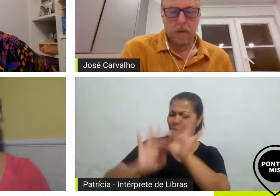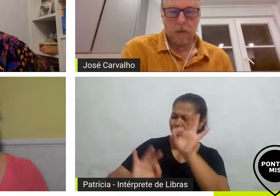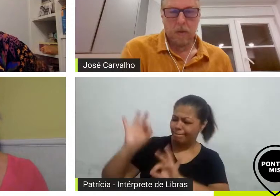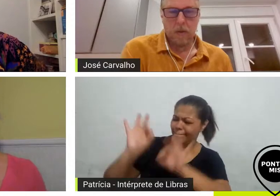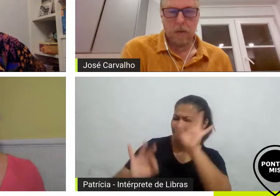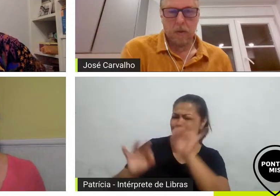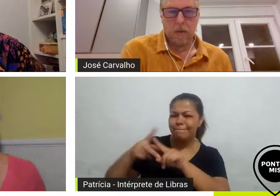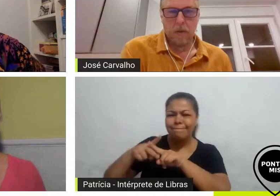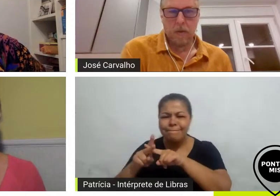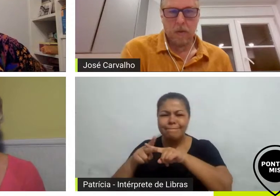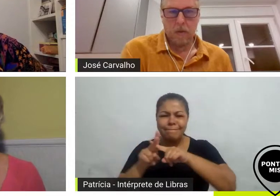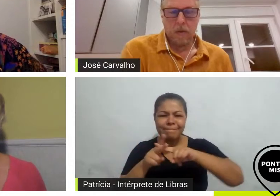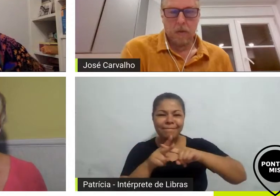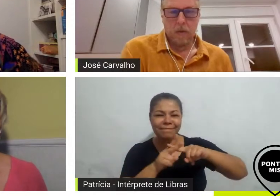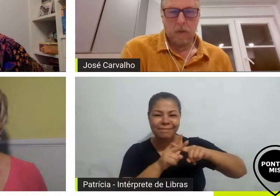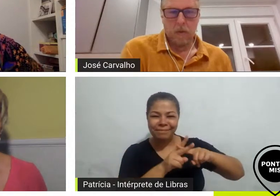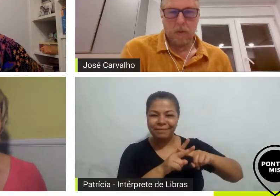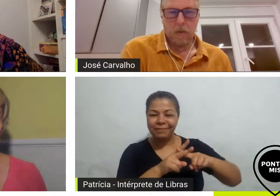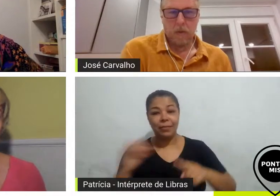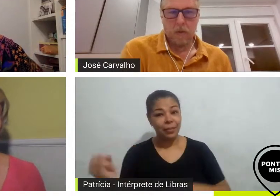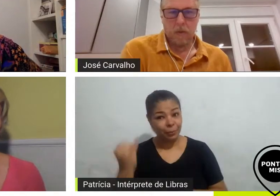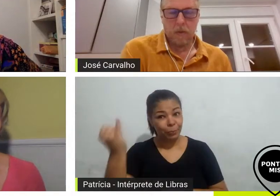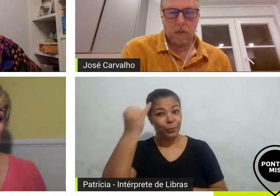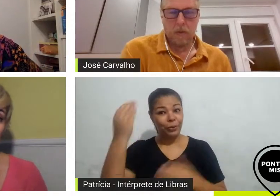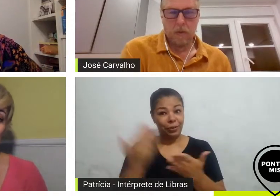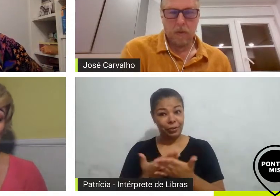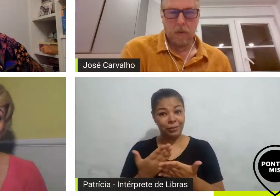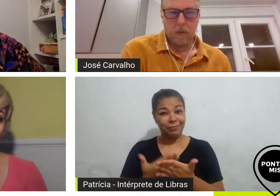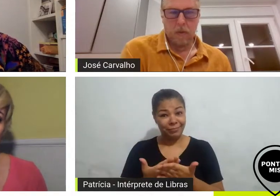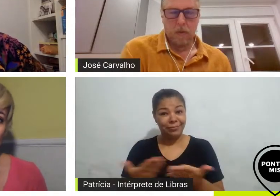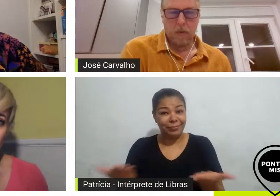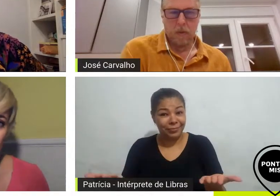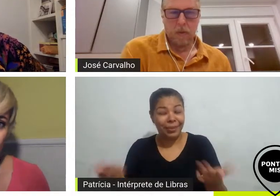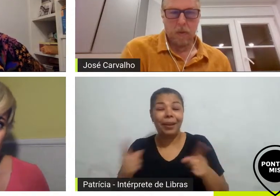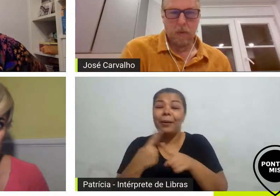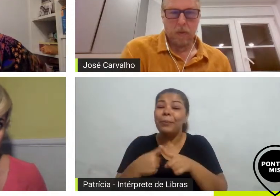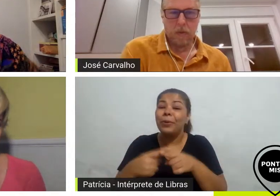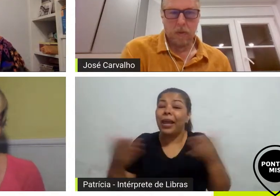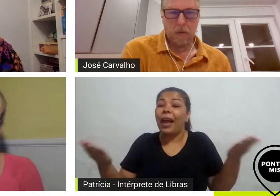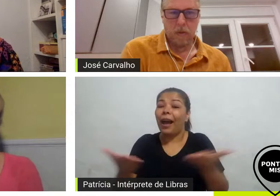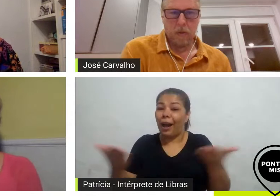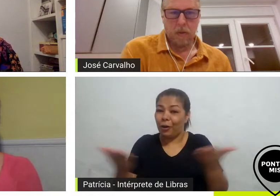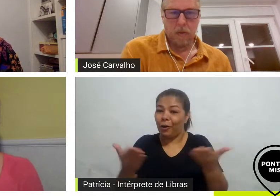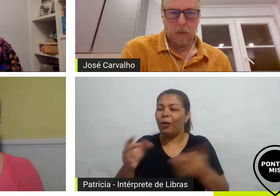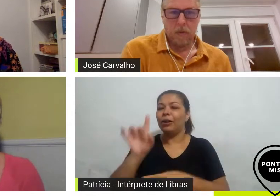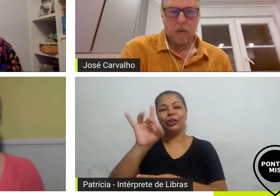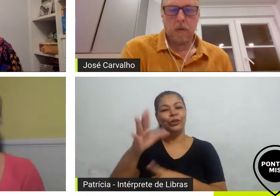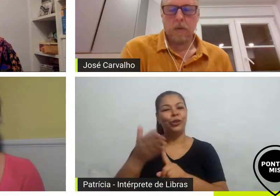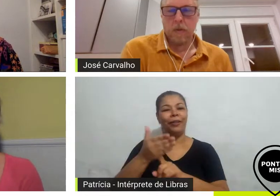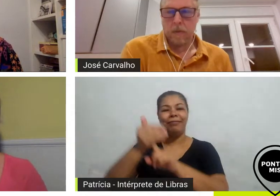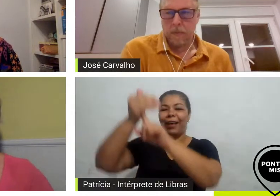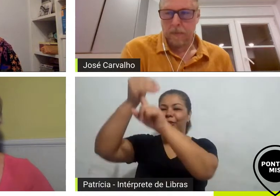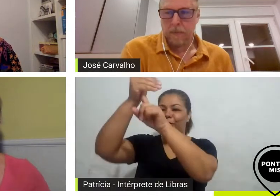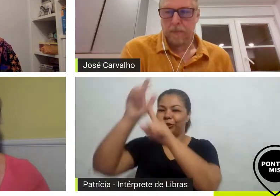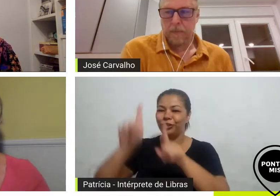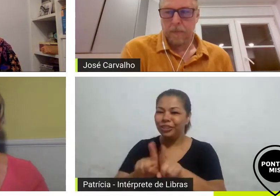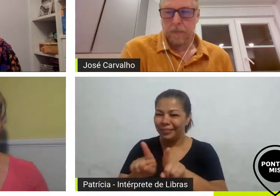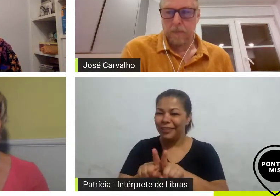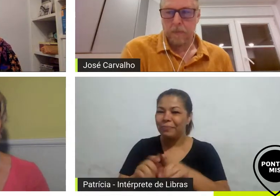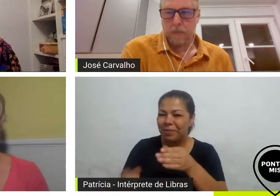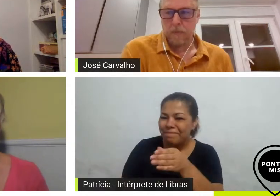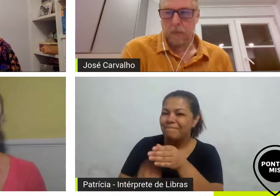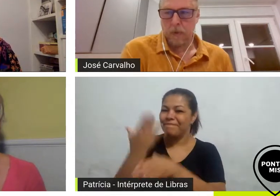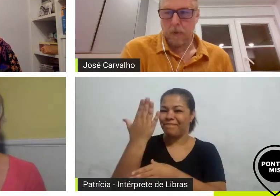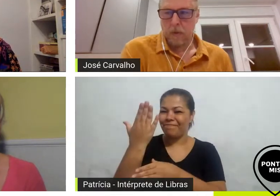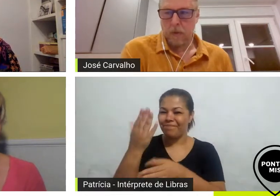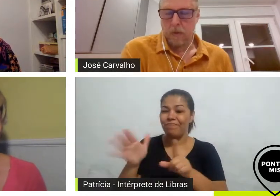quando a gente tem hoje uma era super digital e que legal e que produção incrível foi esse filme do castelo também cenário